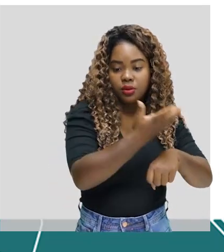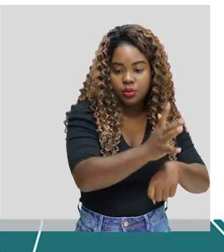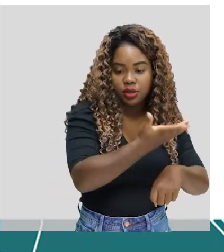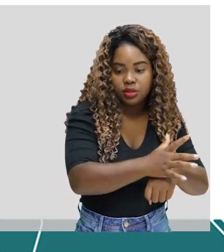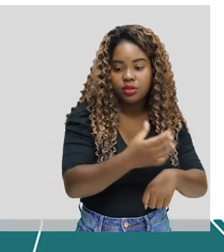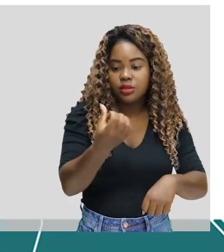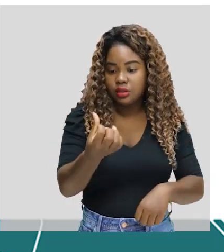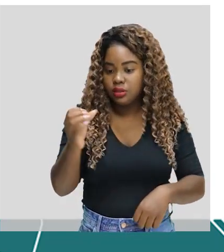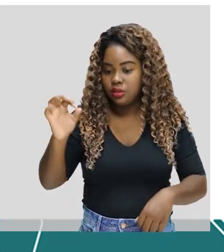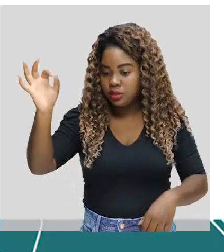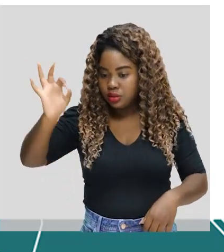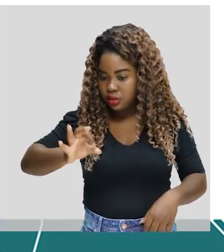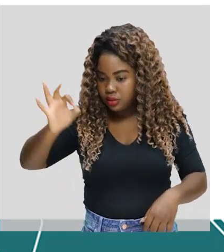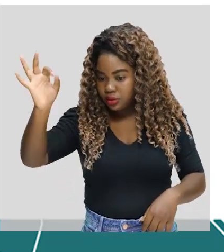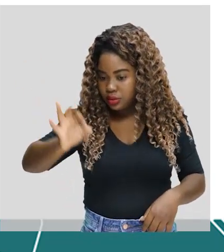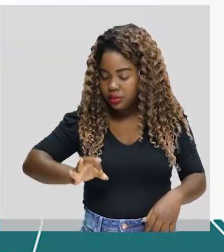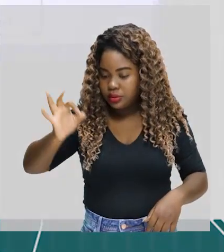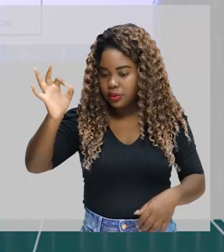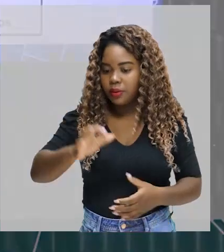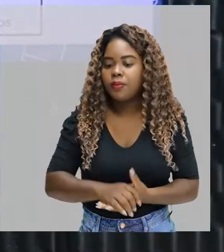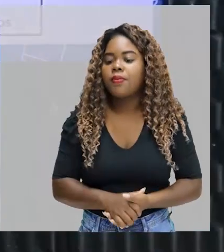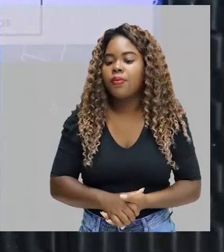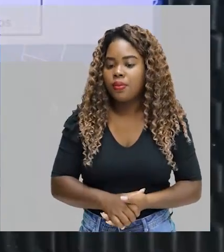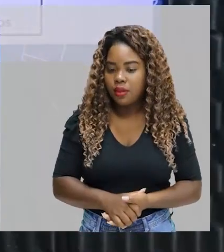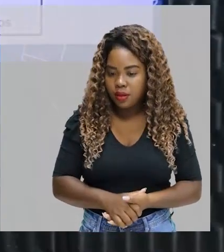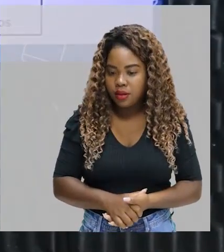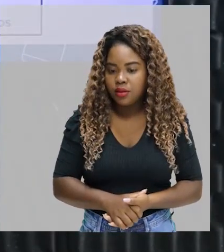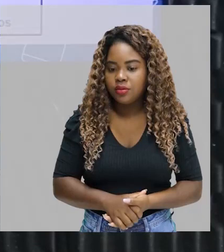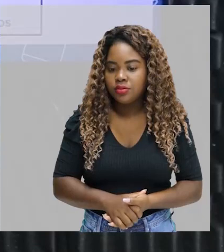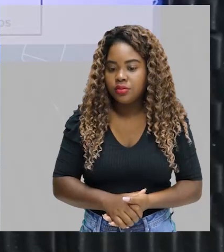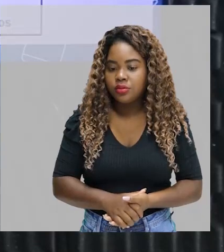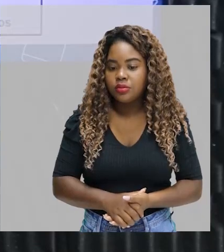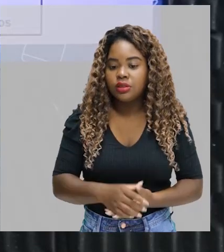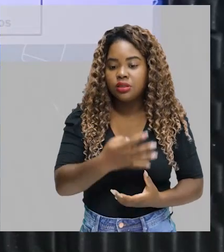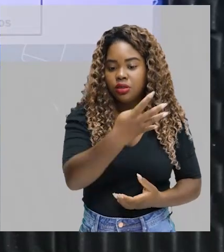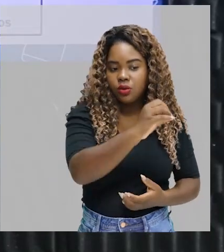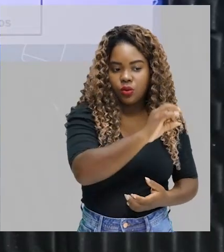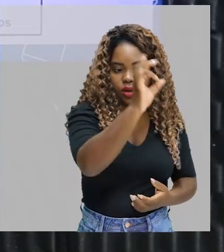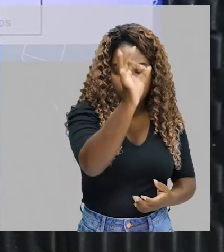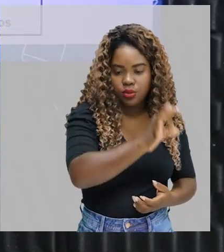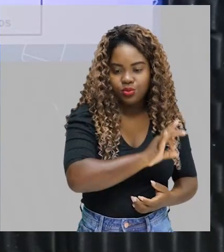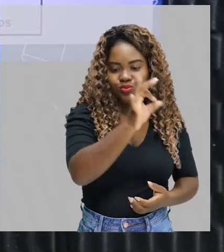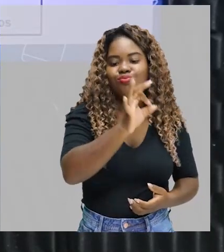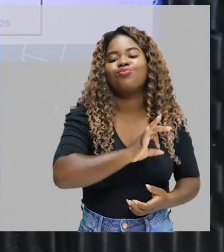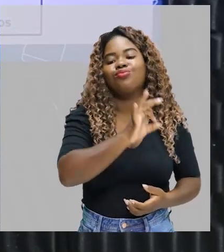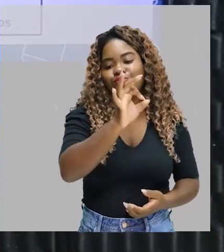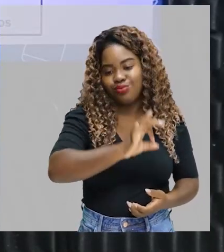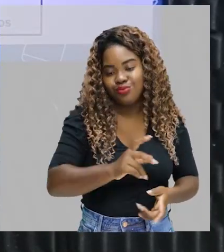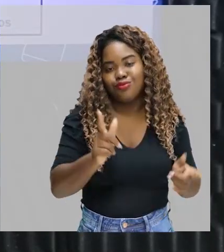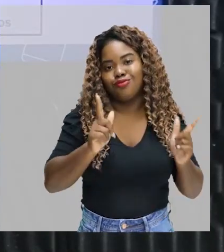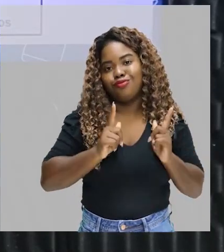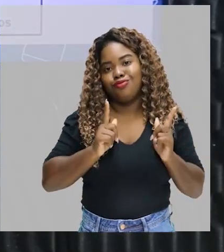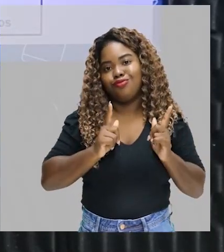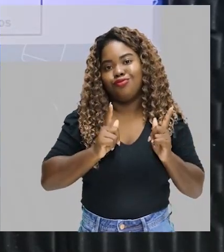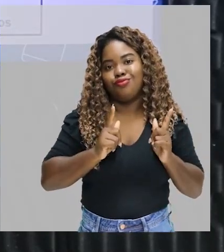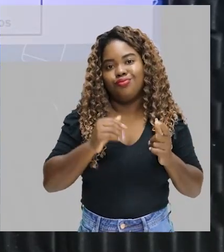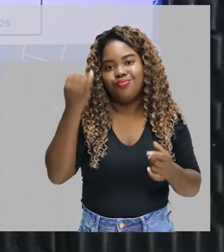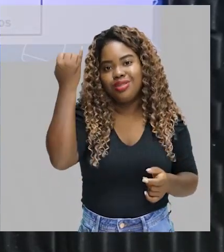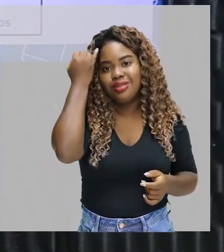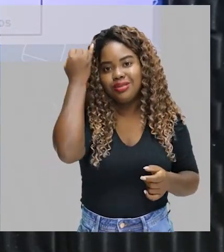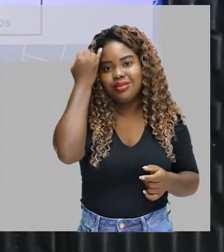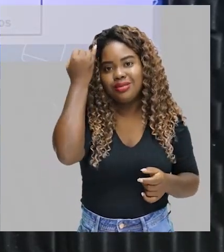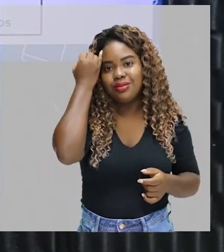% dos brasileiros ainda são ativos, contra 40% são sedentários.